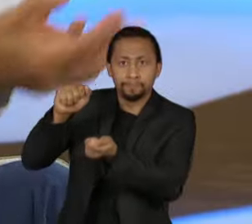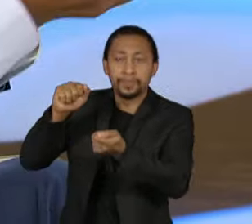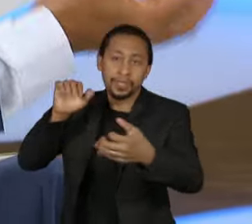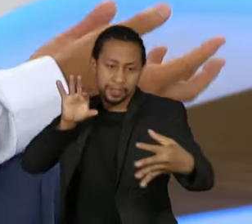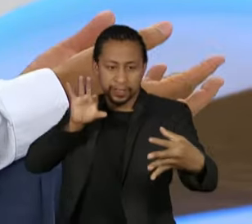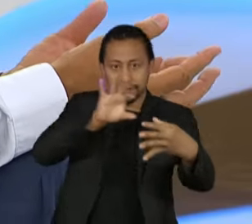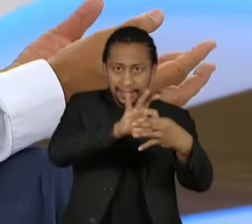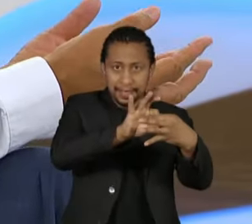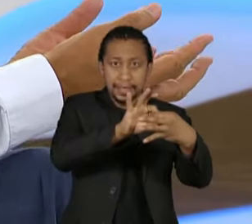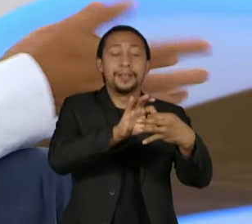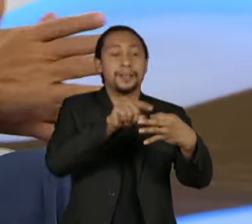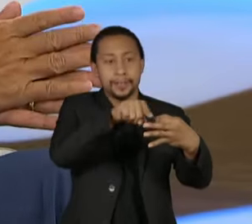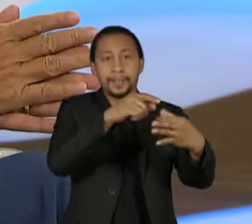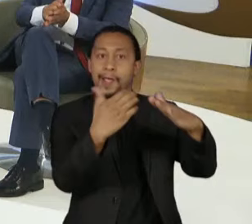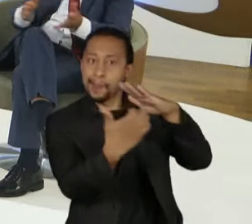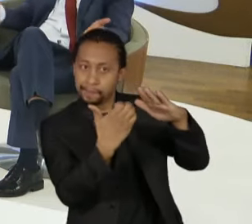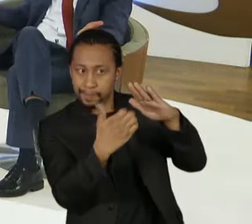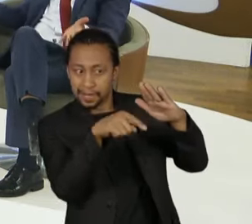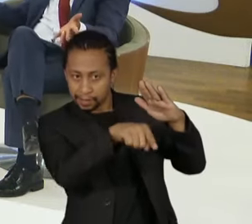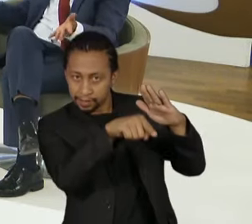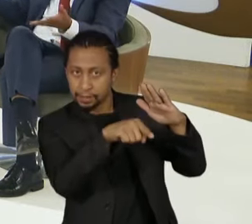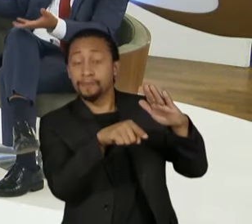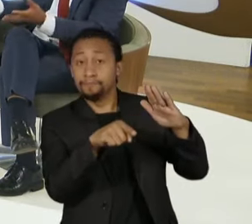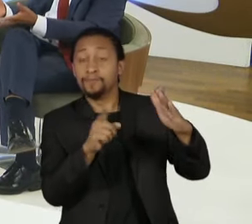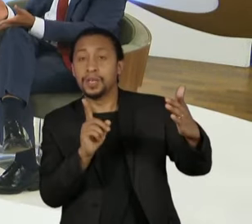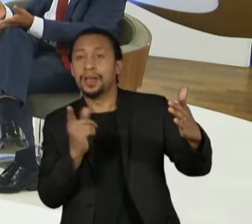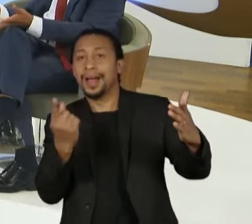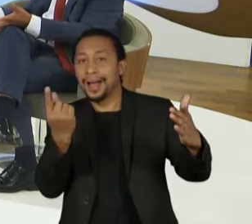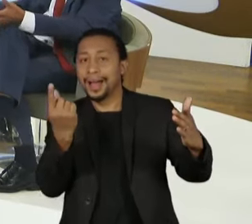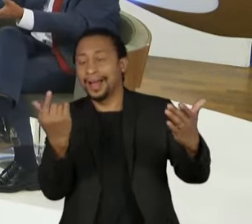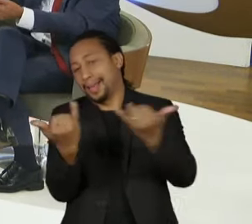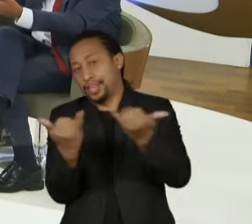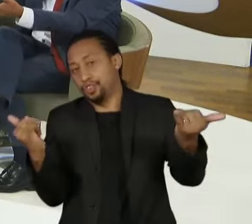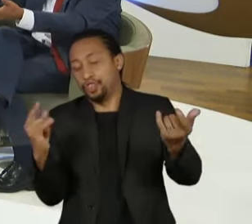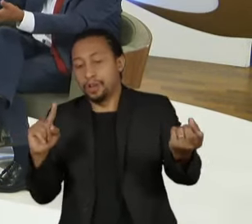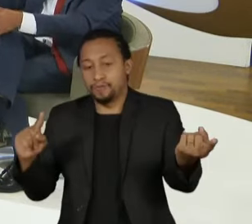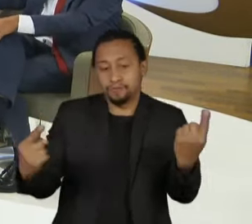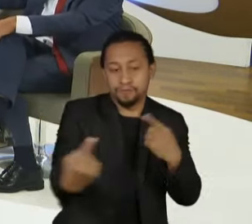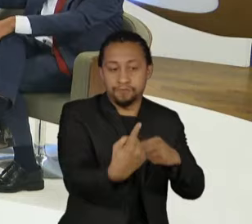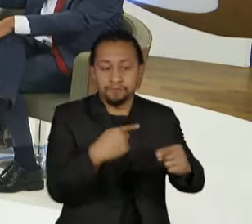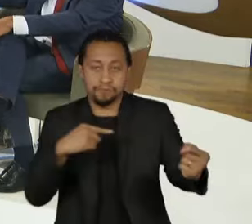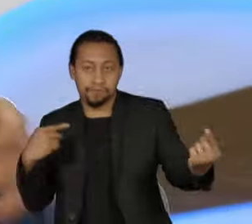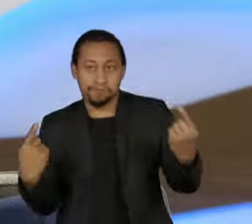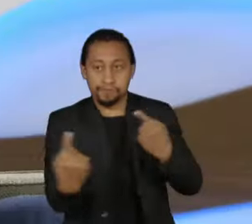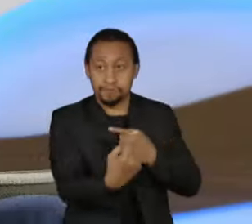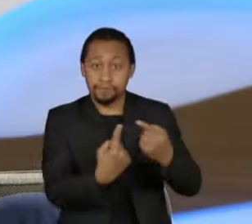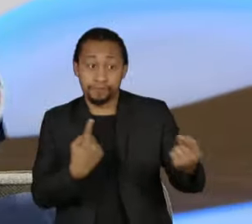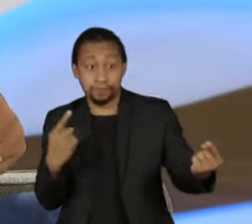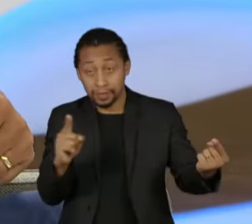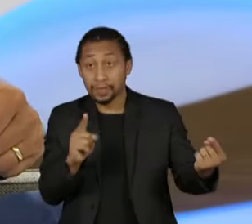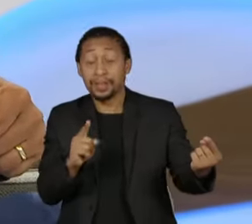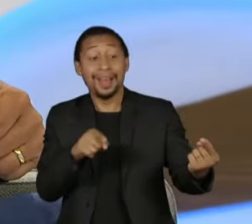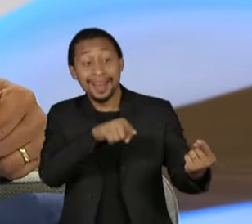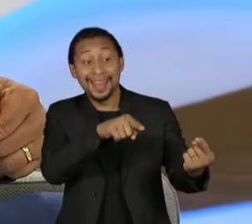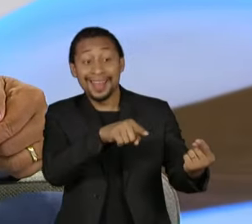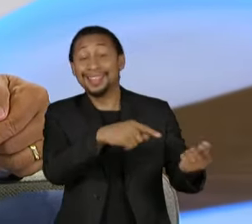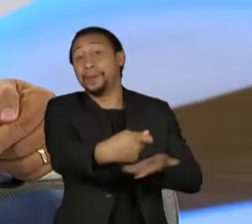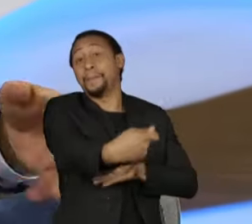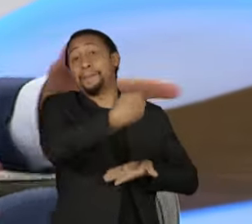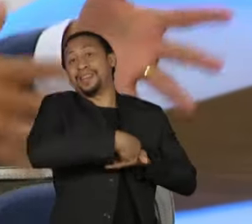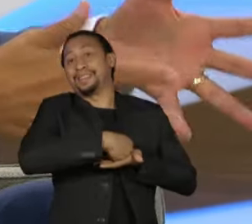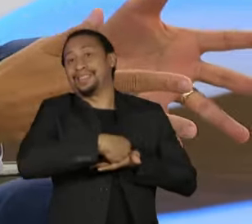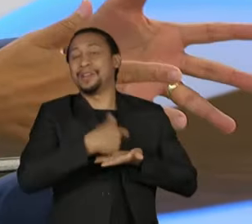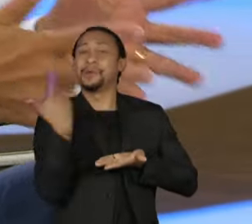e a partir daí passa a ter essa despesa fora ou muito baixa. A mesma coisa com investimento em